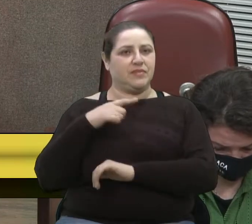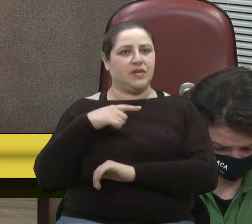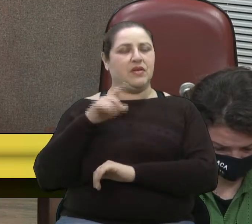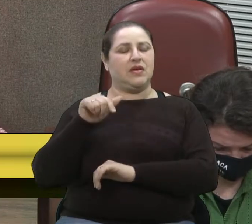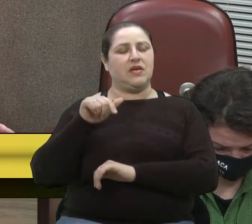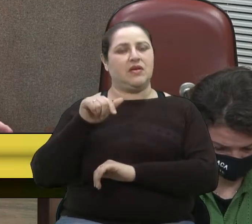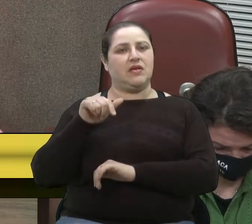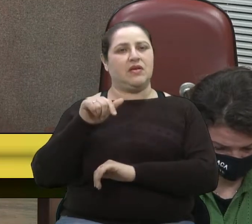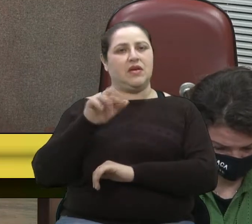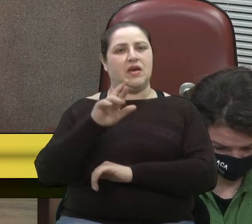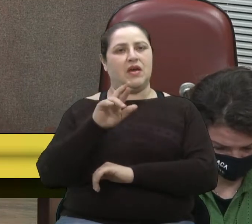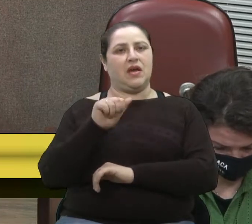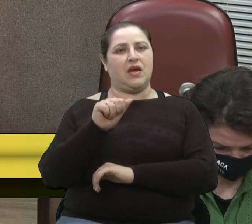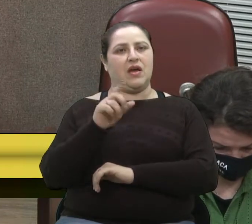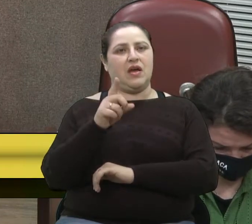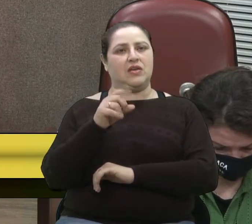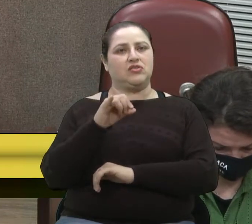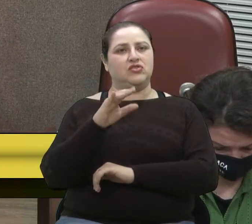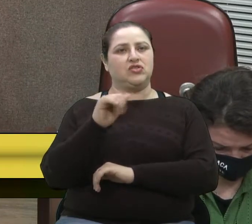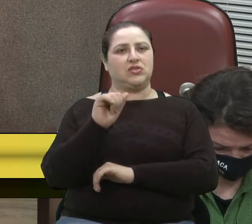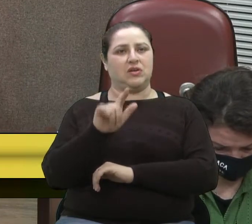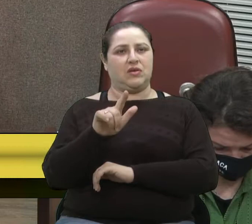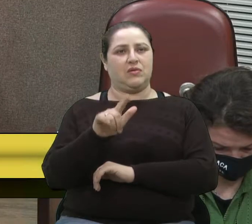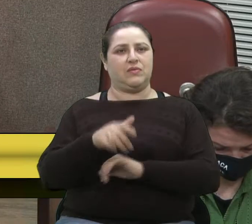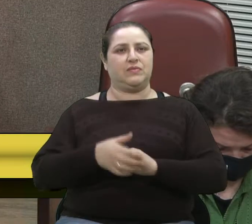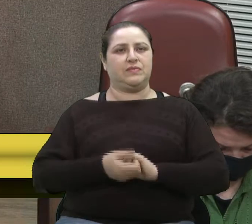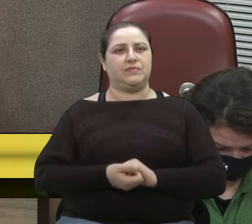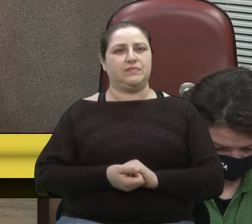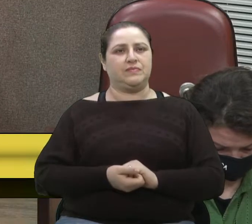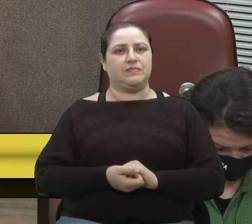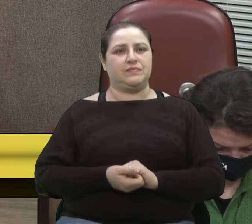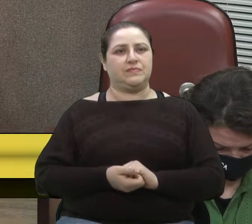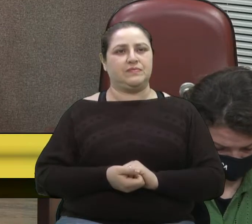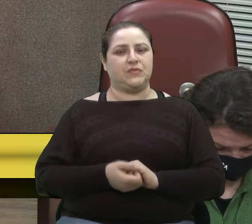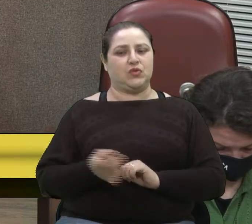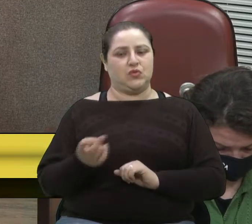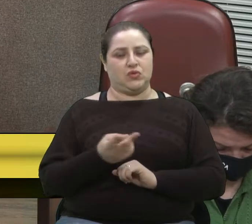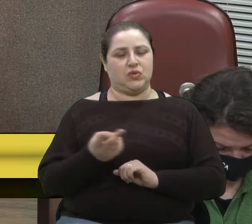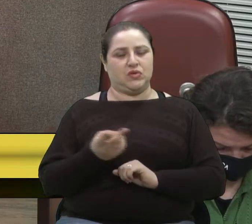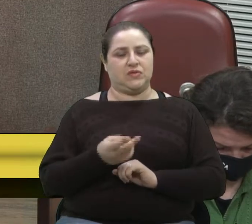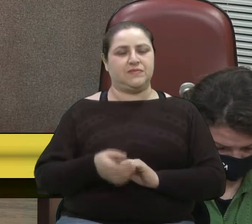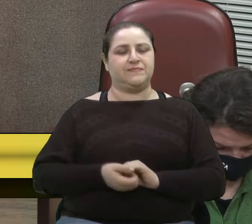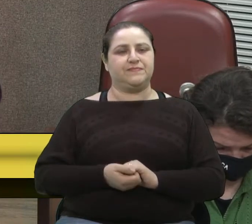posições radicais, o que eu quero fazer